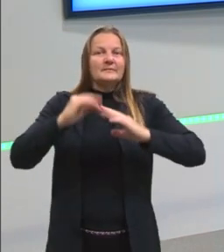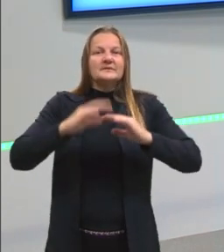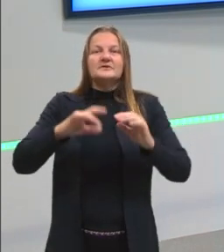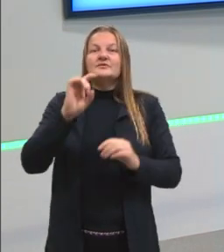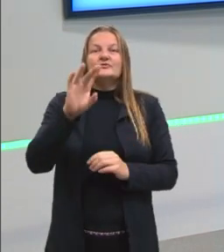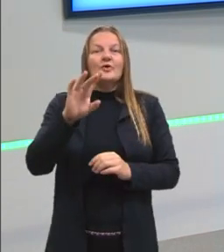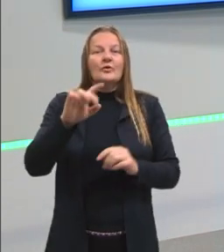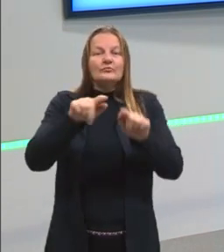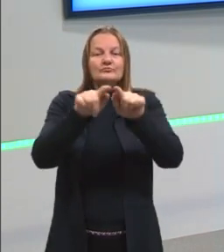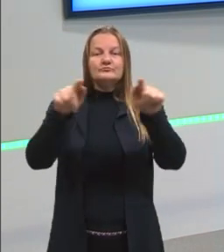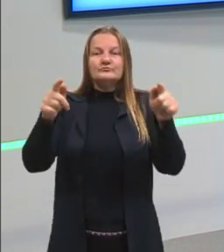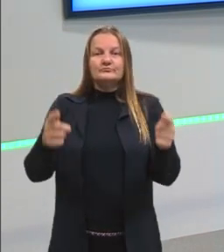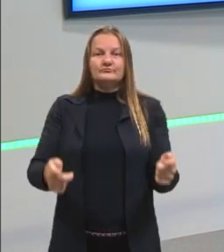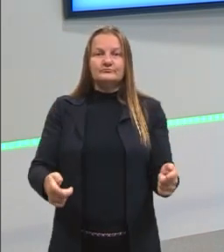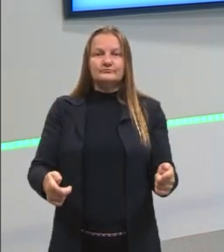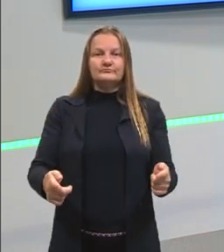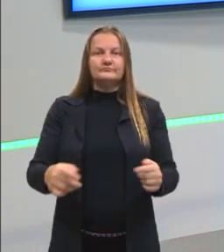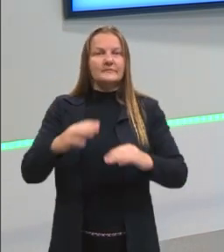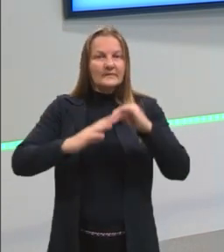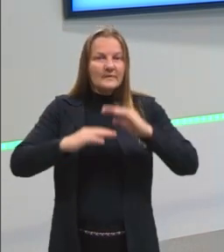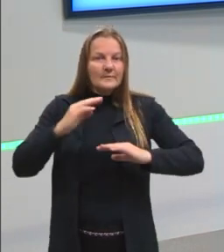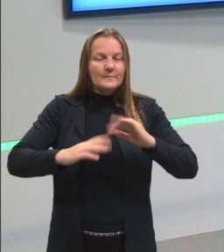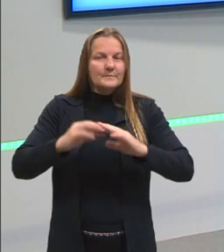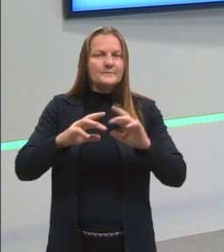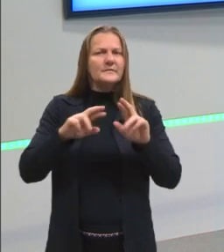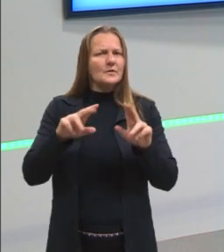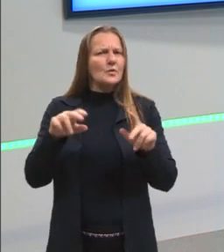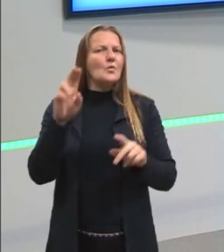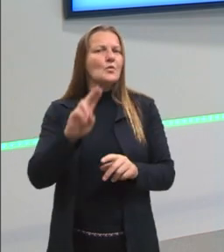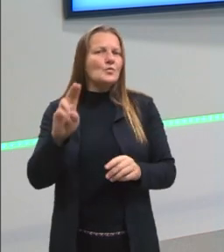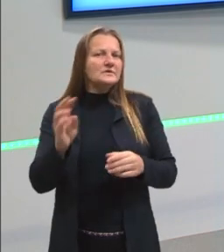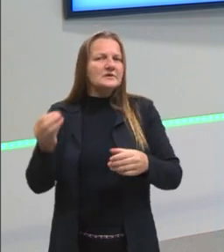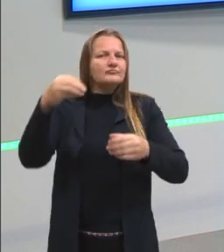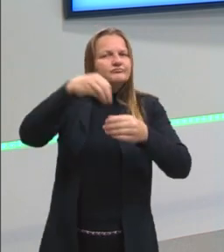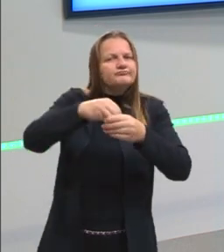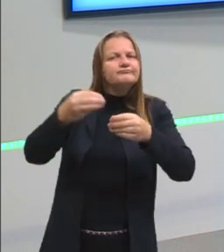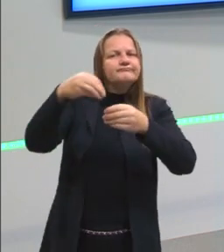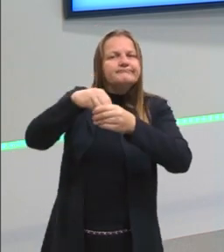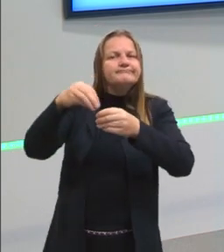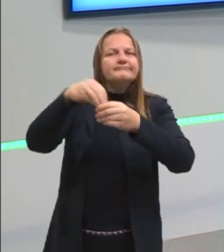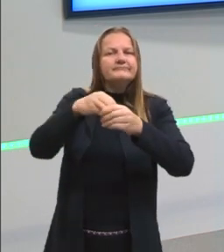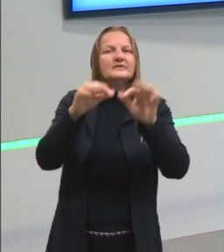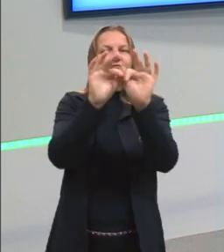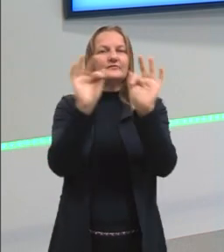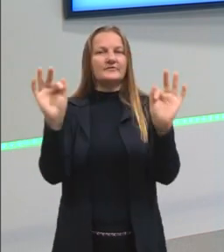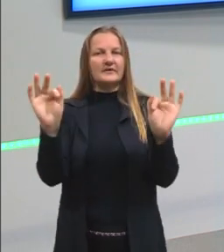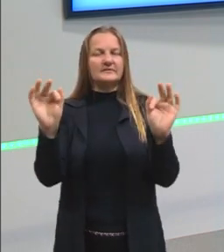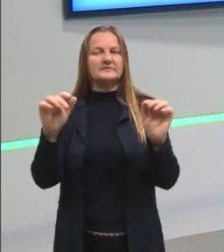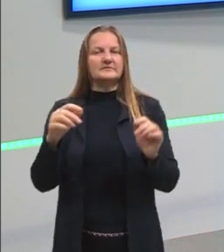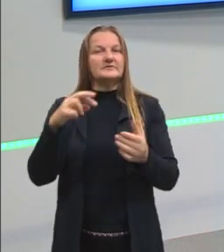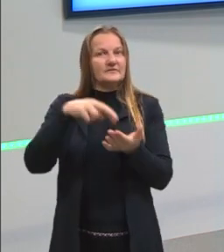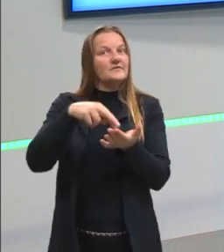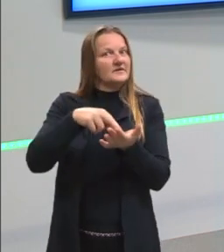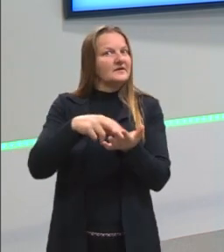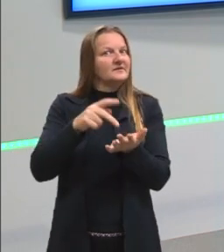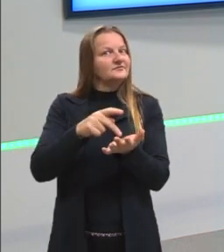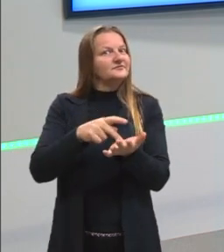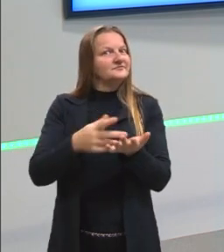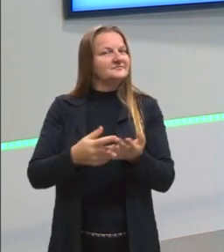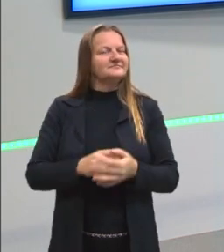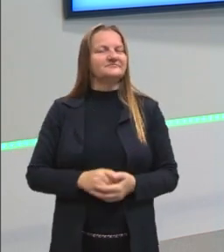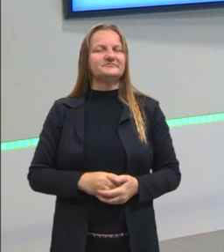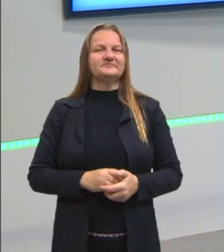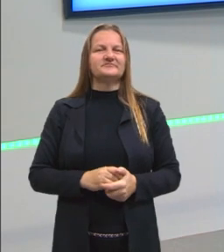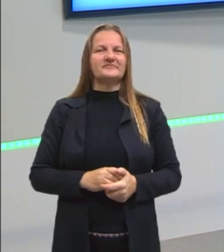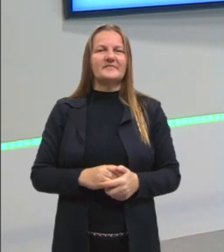classes gramaticais, a gente sabe que na prática a gente usa essas classes gramaticais em frases reais. E é aí que a